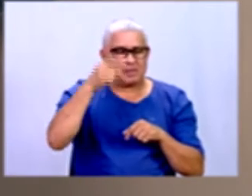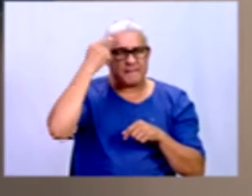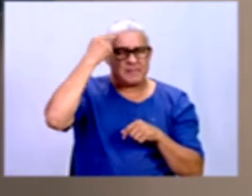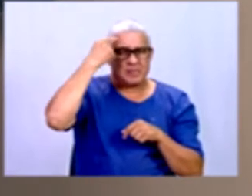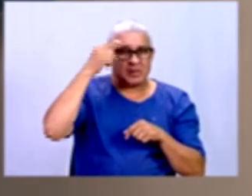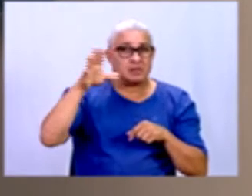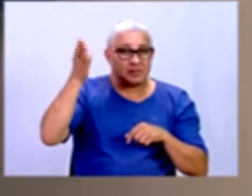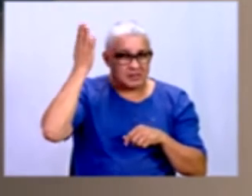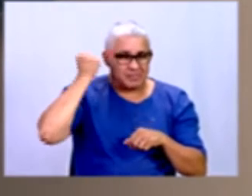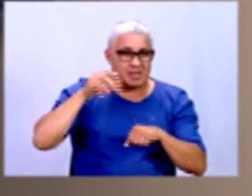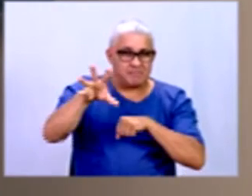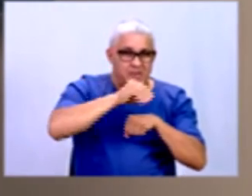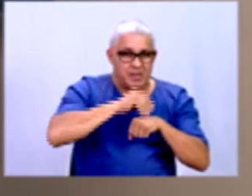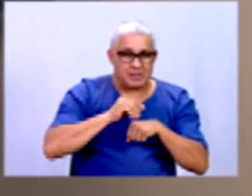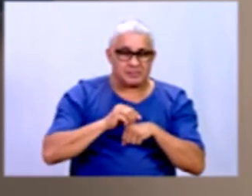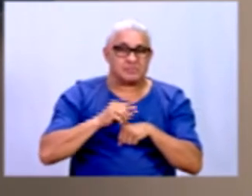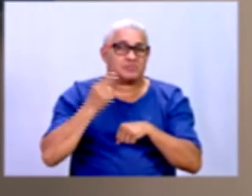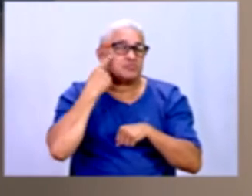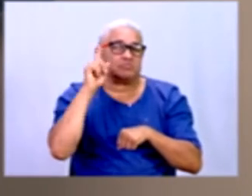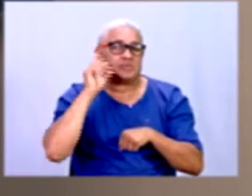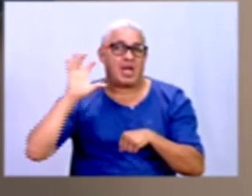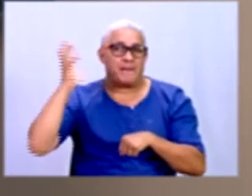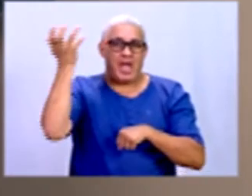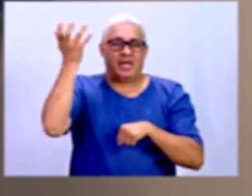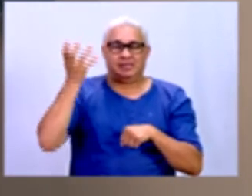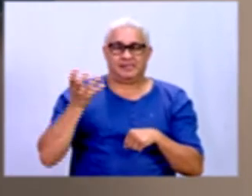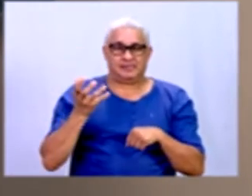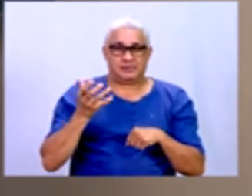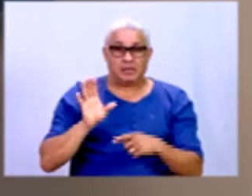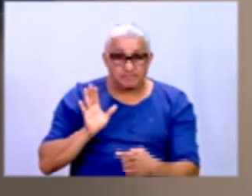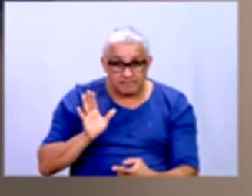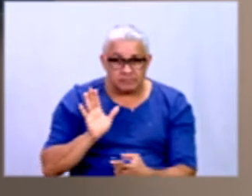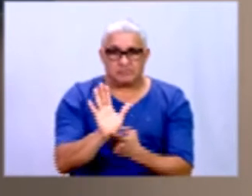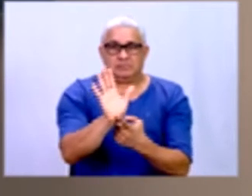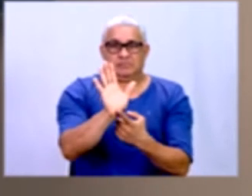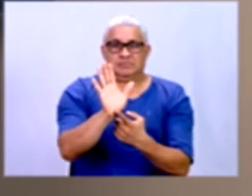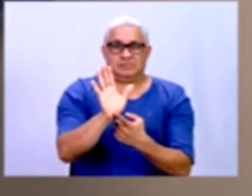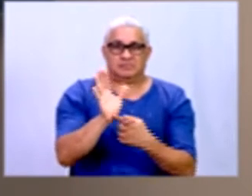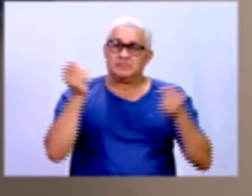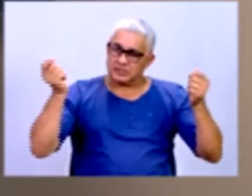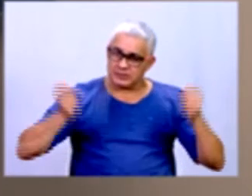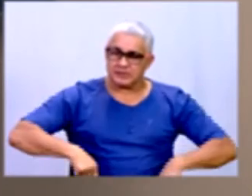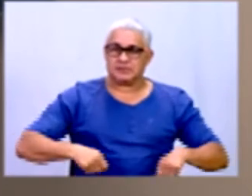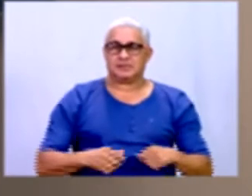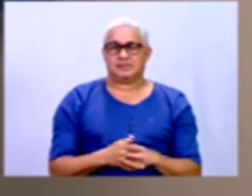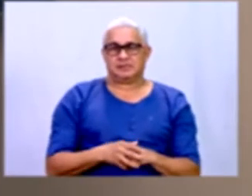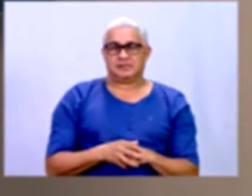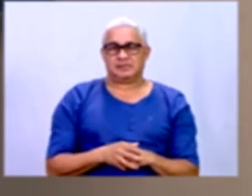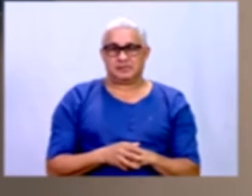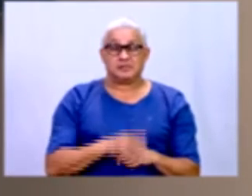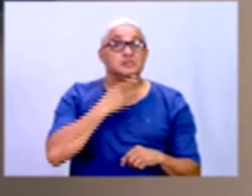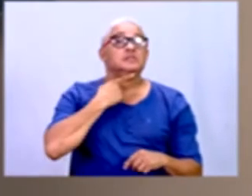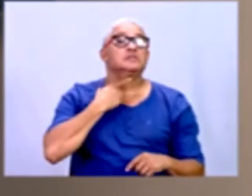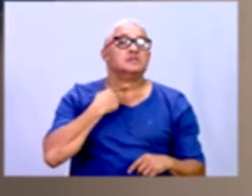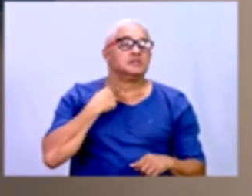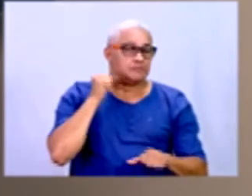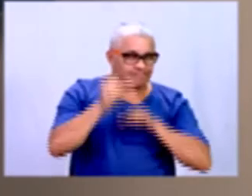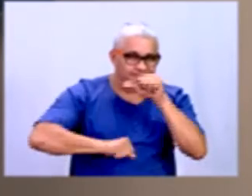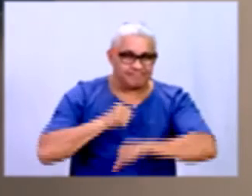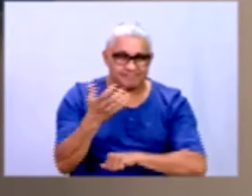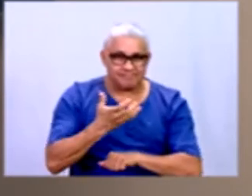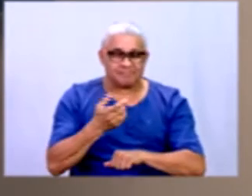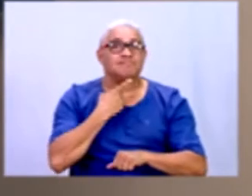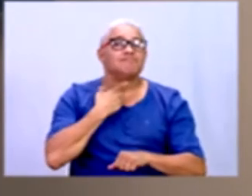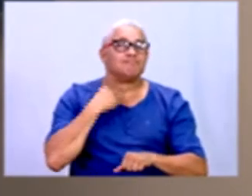coletar dados, mas ele não sabe agir. Então, se mostrem, assim, capaz de, com vontade de querer mudar, porque